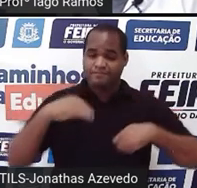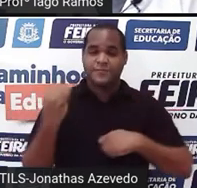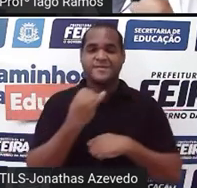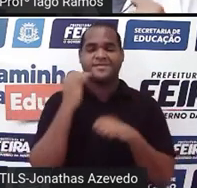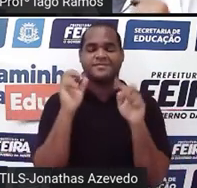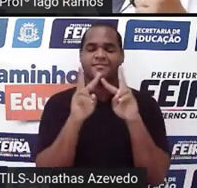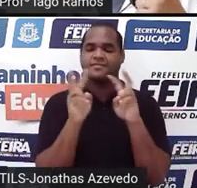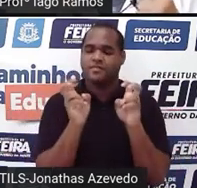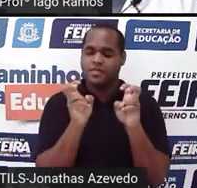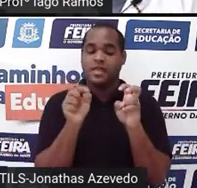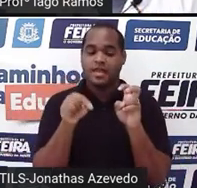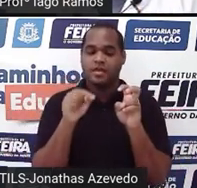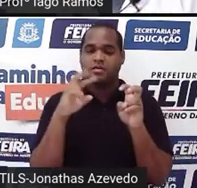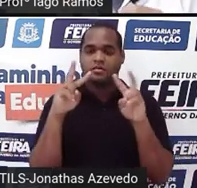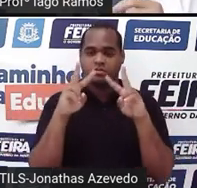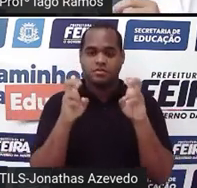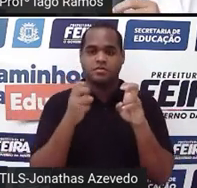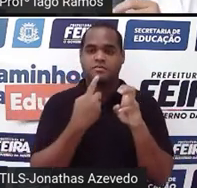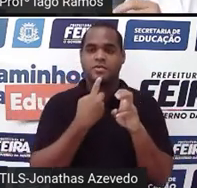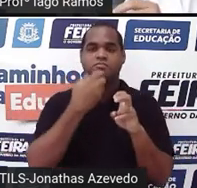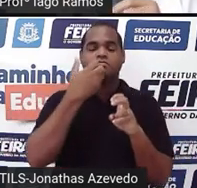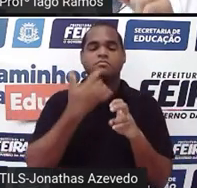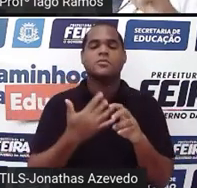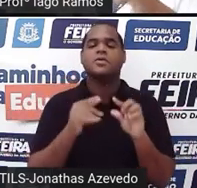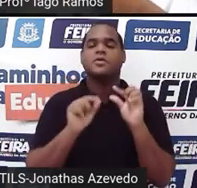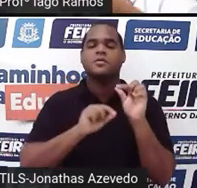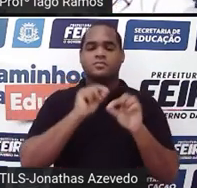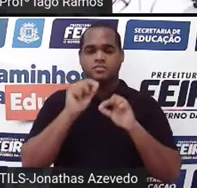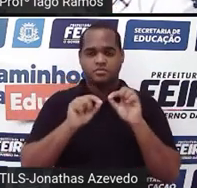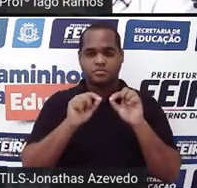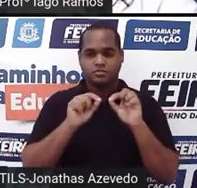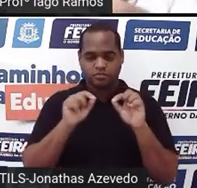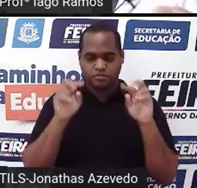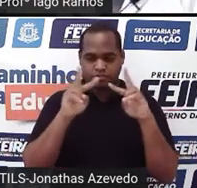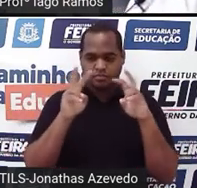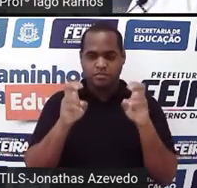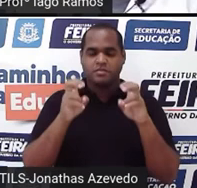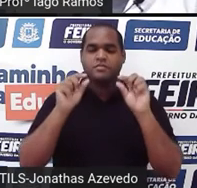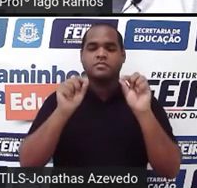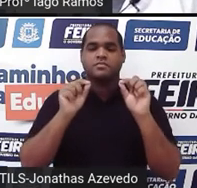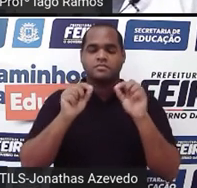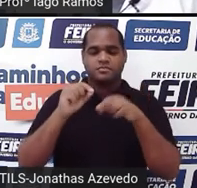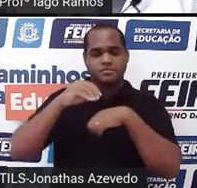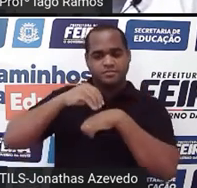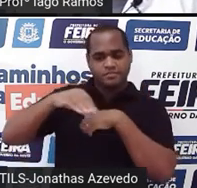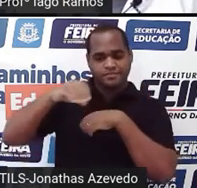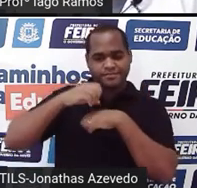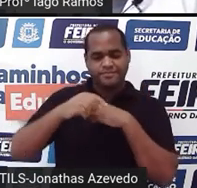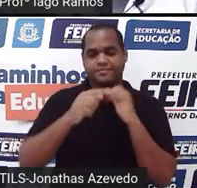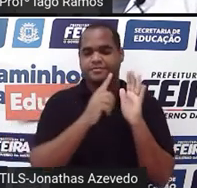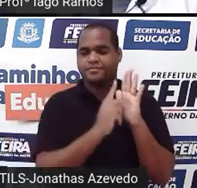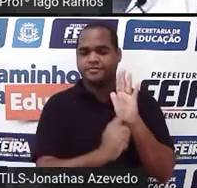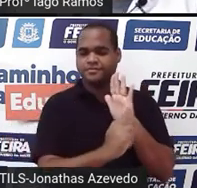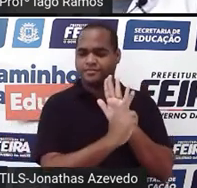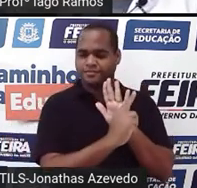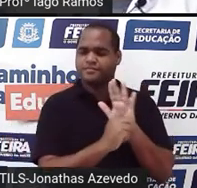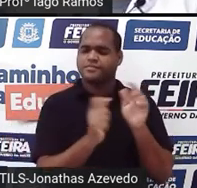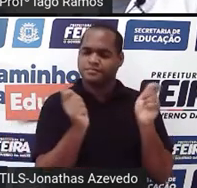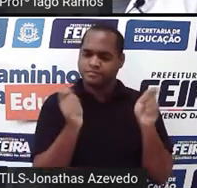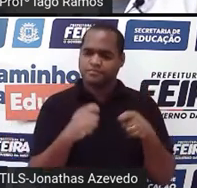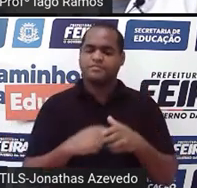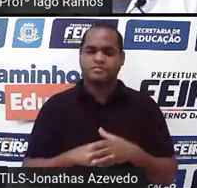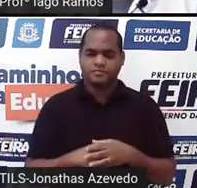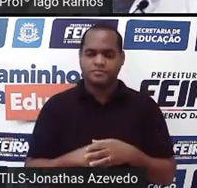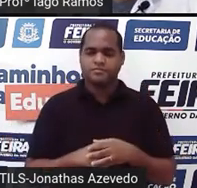Porque o título diz qual é o assunto que esse gráfico tá trazendo, tá bom? Então, o assunto desse